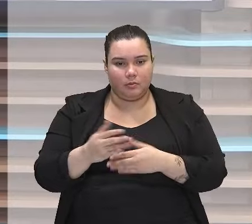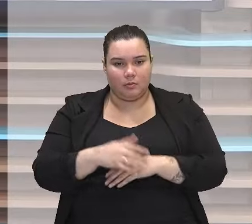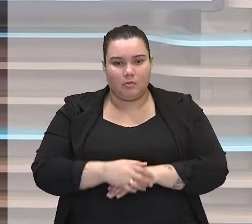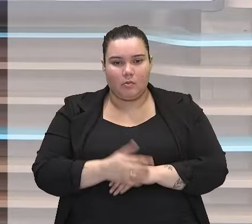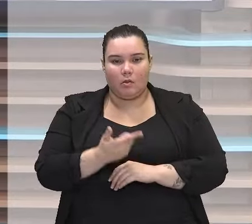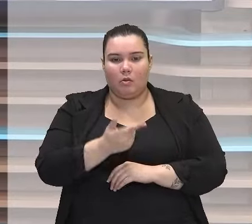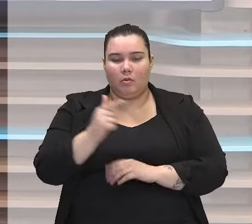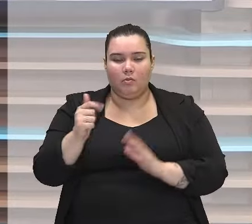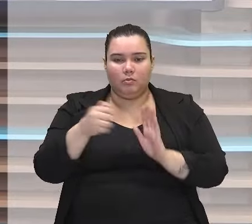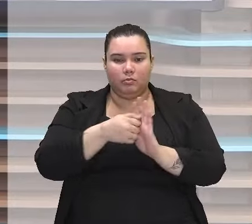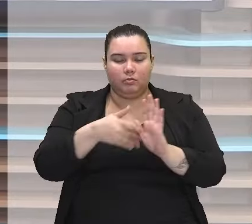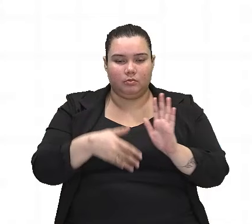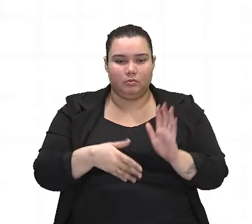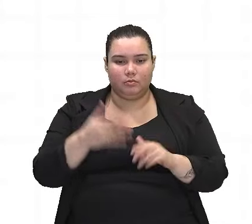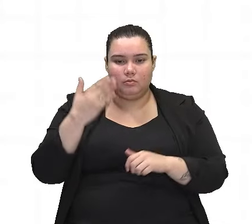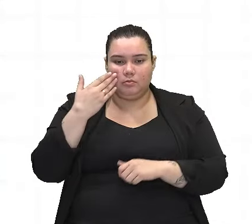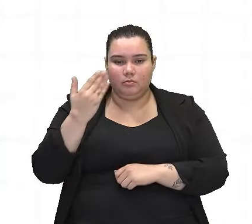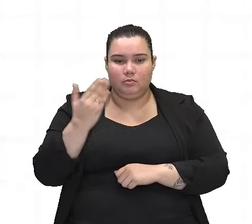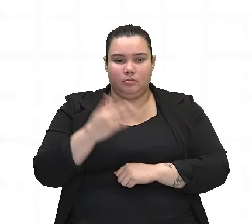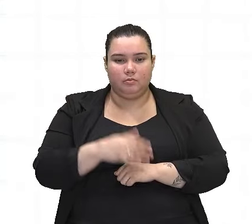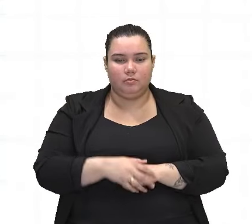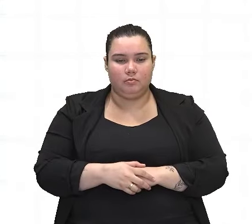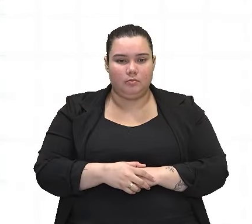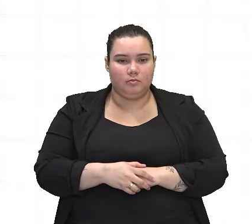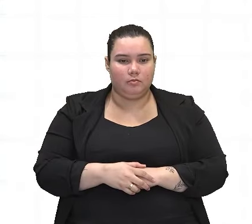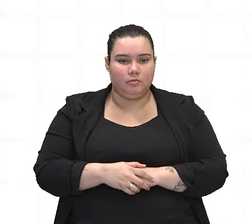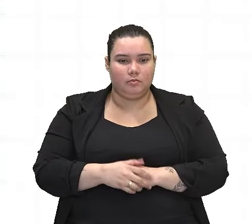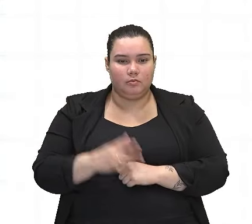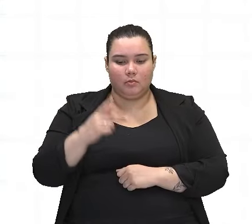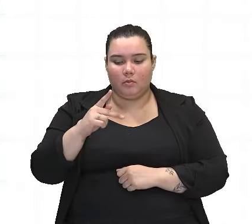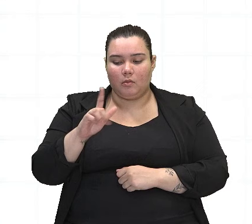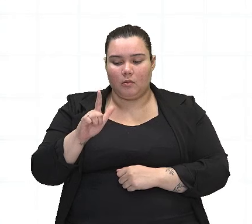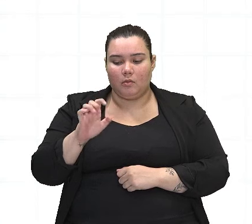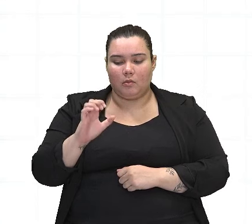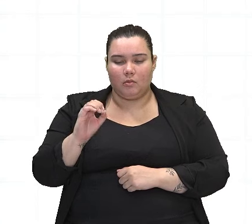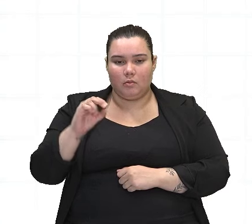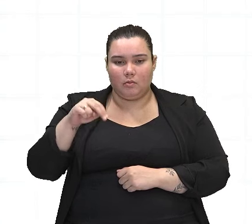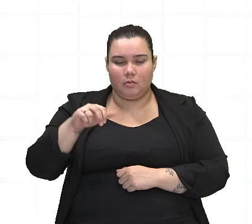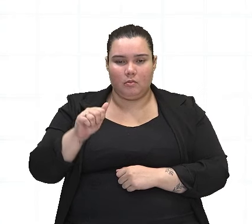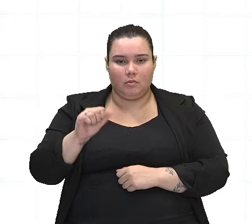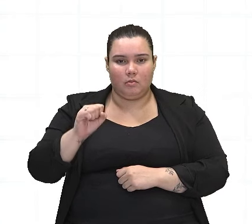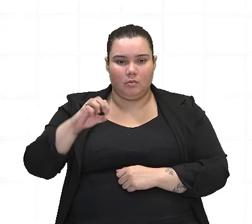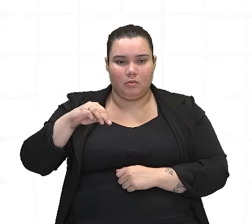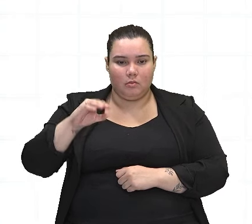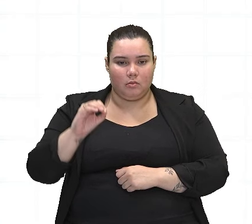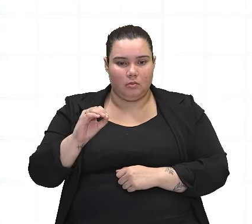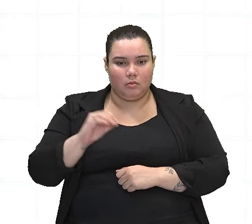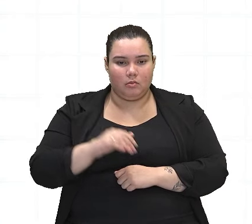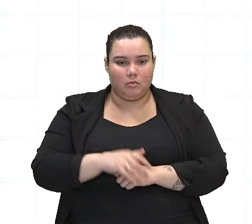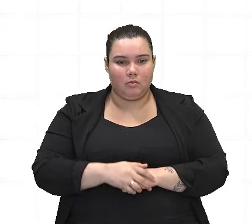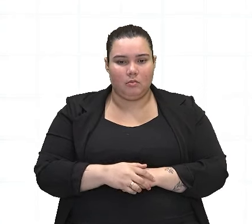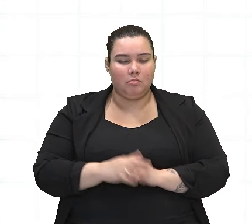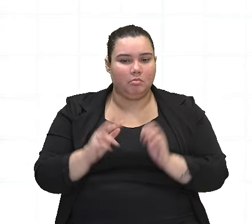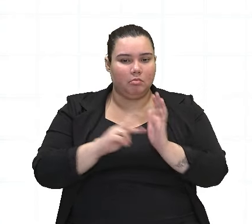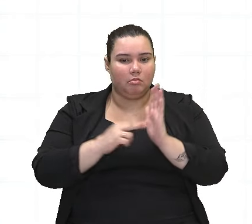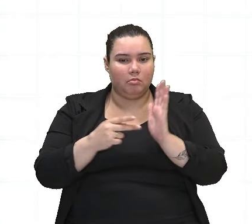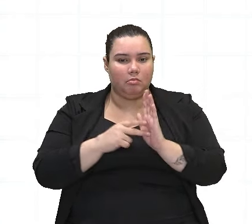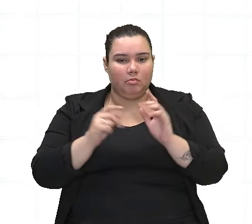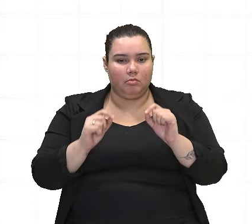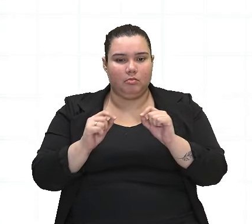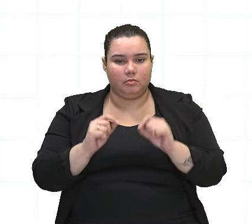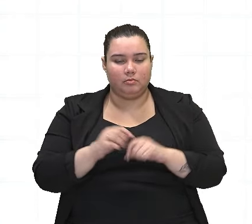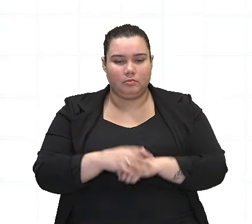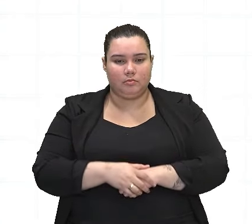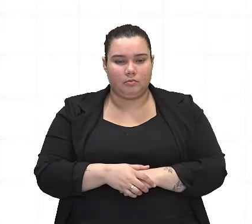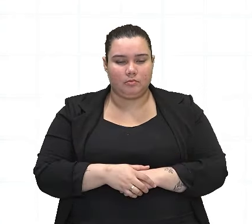uma figura de linguagem, a próxima é o pleonasmo, gente. Observem, o que é o pleonasmo? O pleonasmo, com